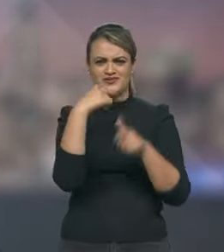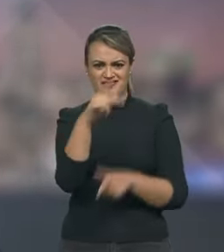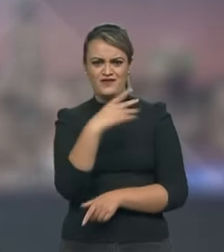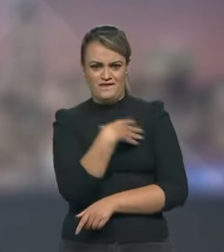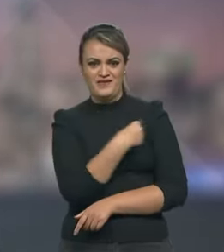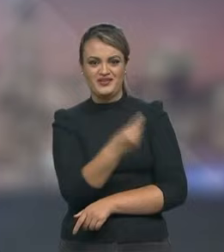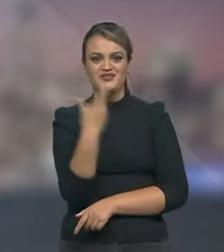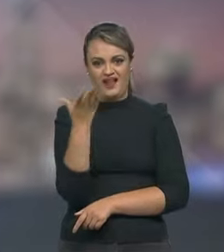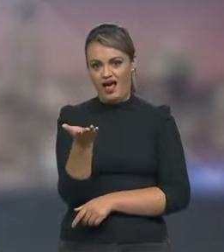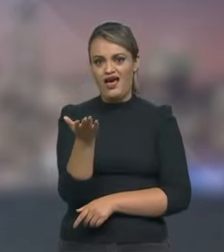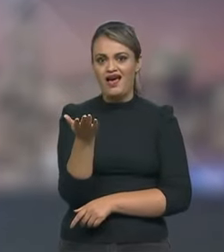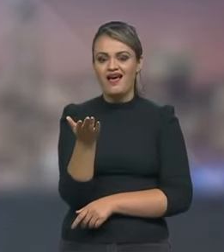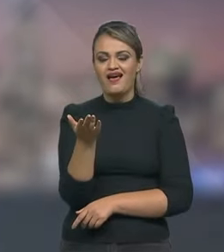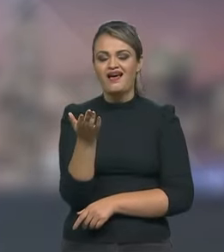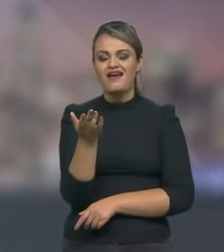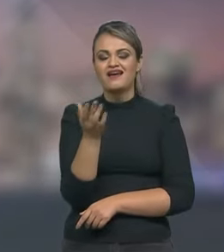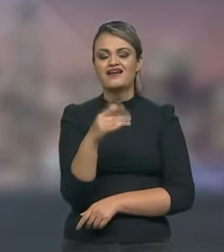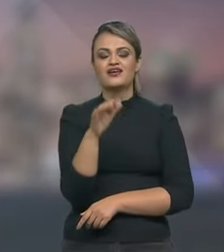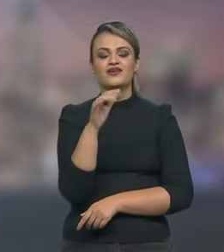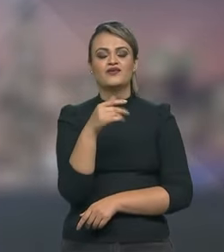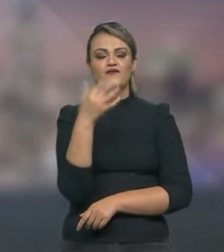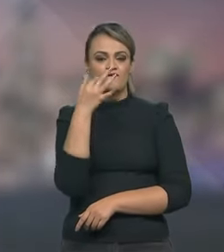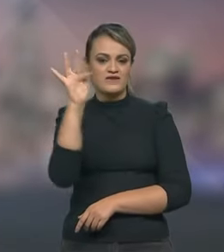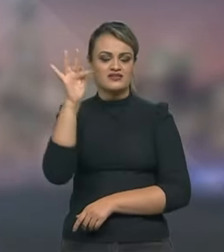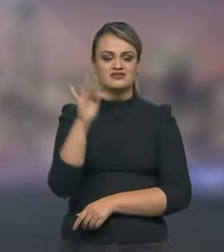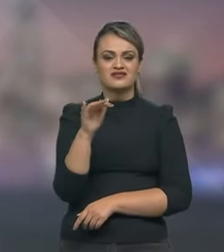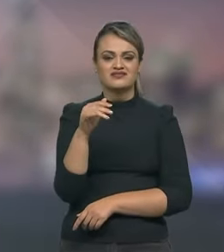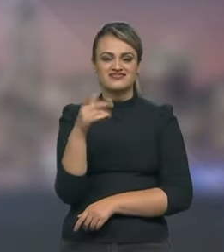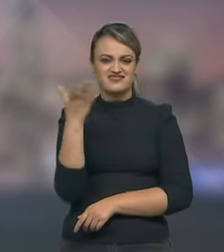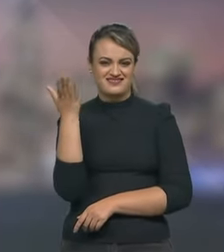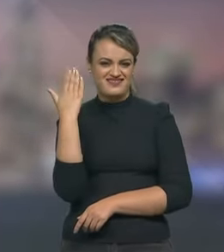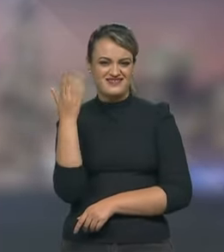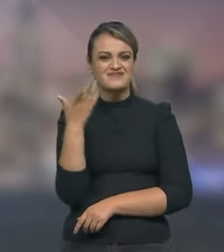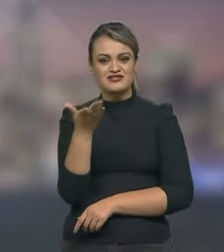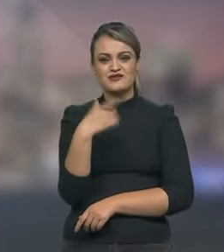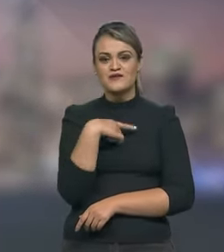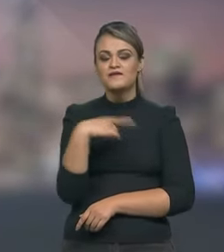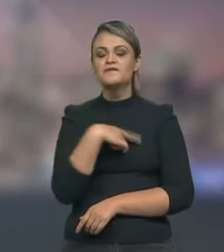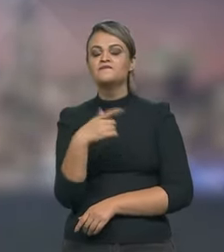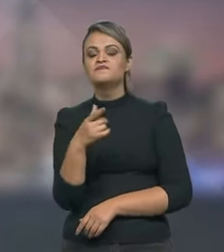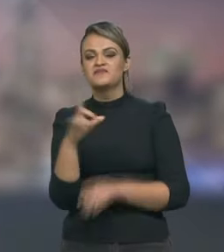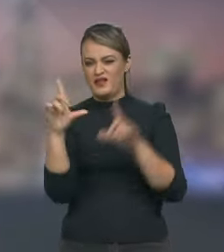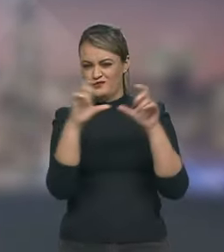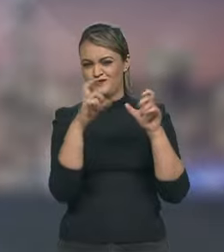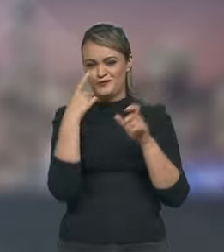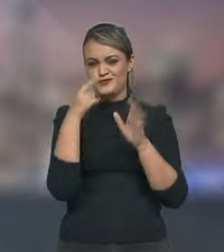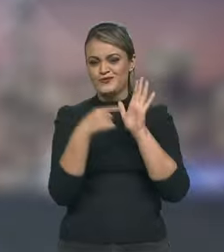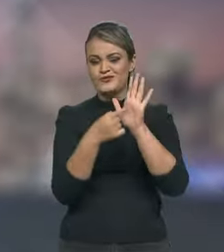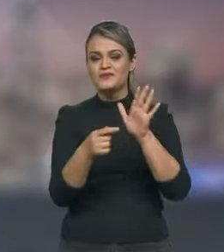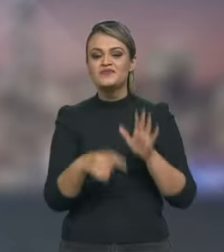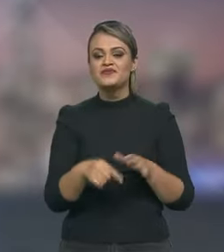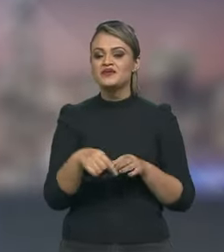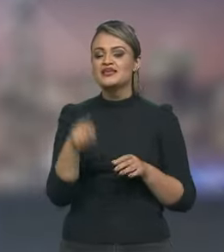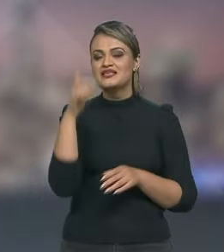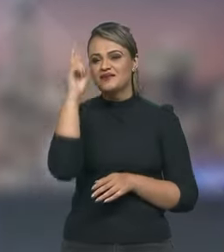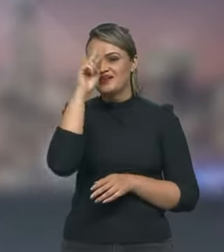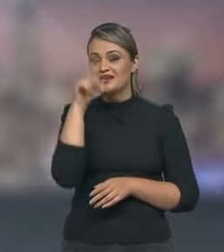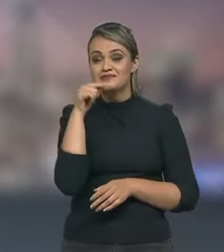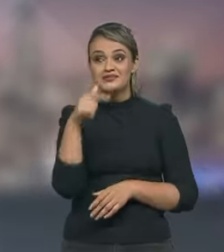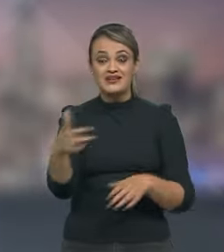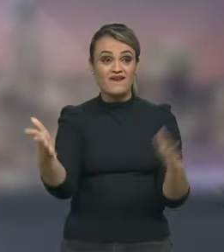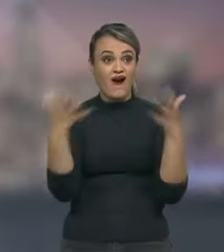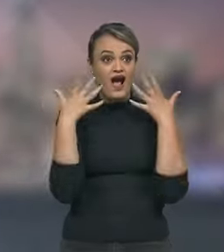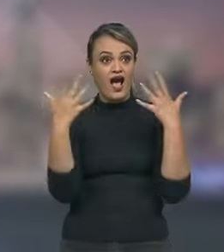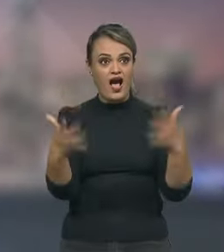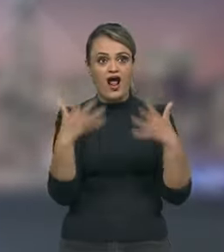Nelsinho e o francês Bouchon e eu lembro muito bem que você ficou um calor